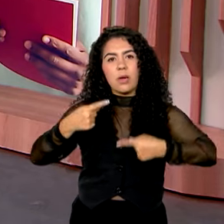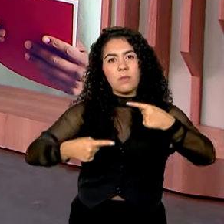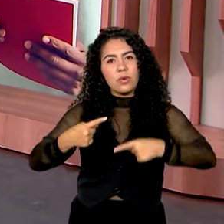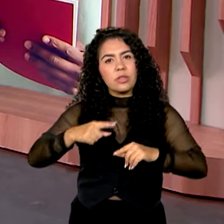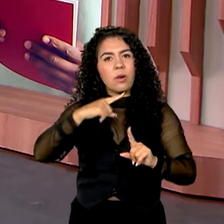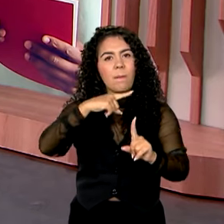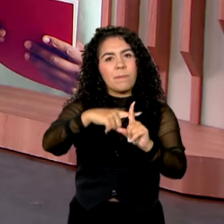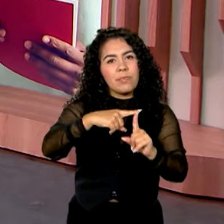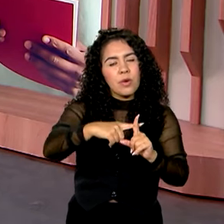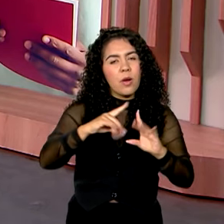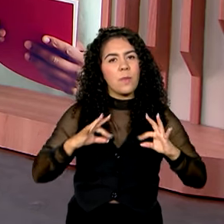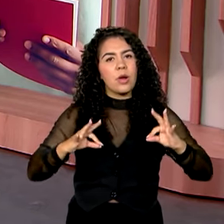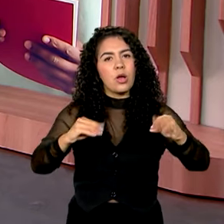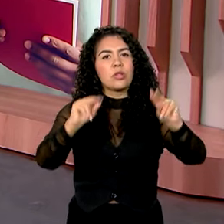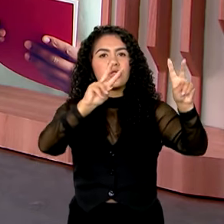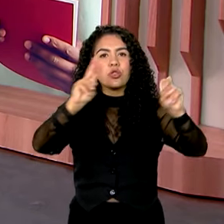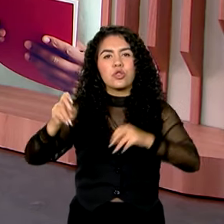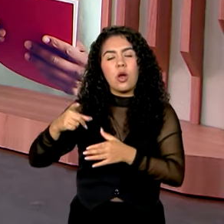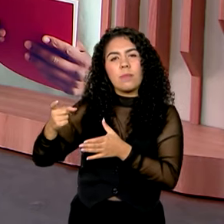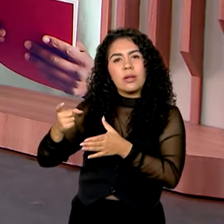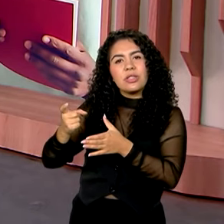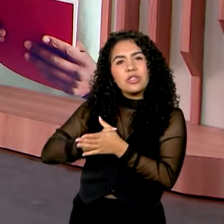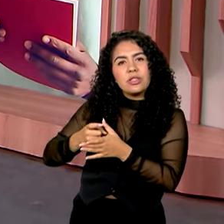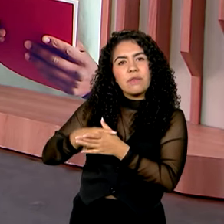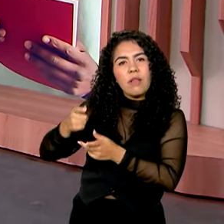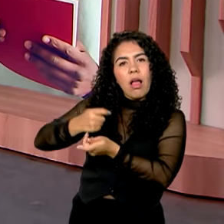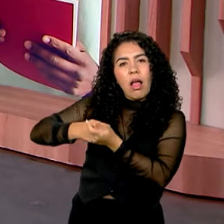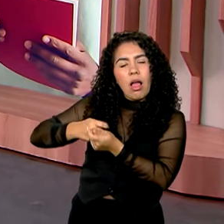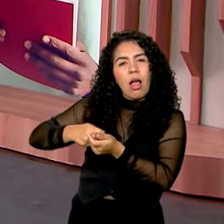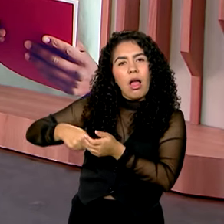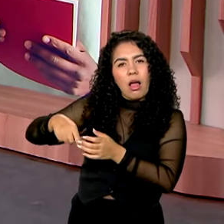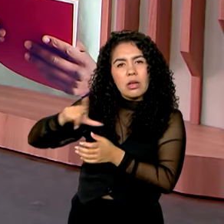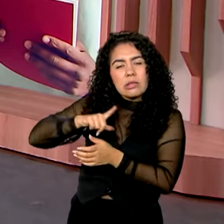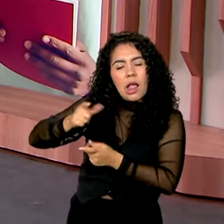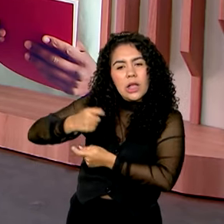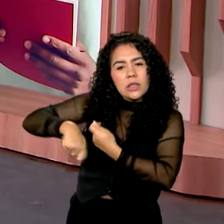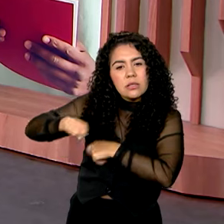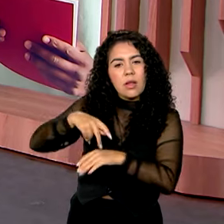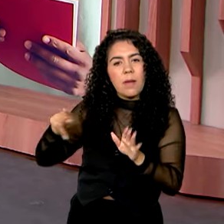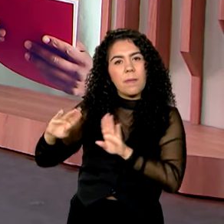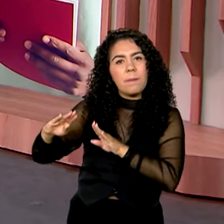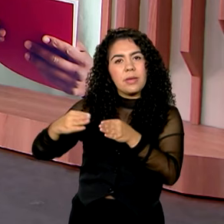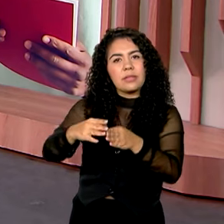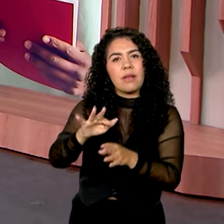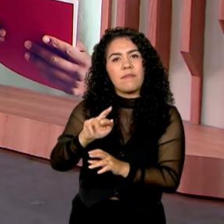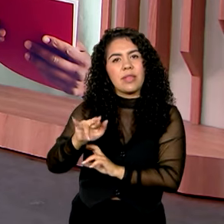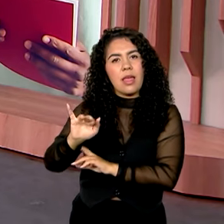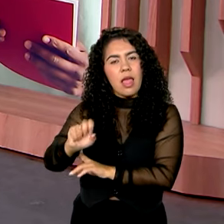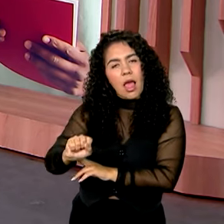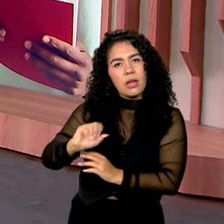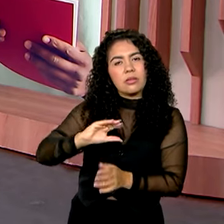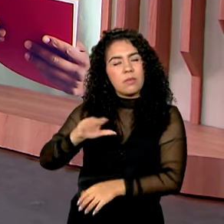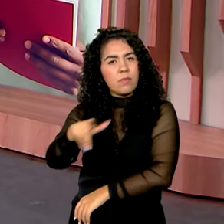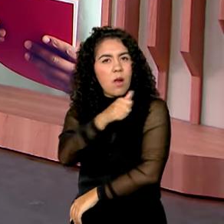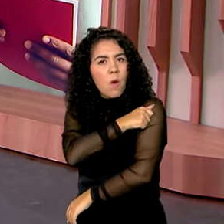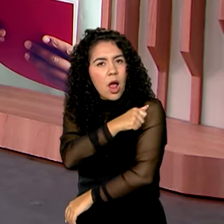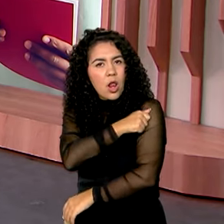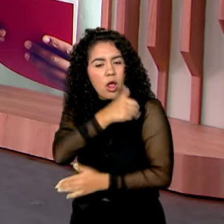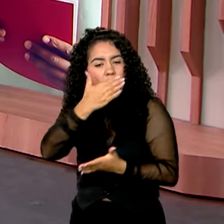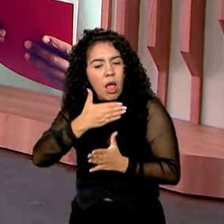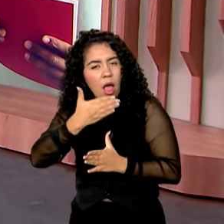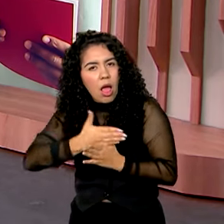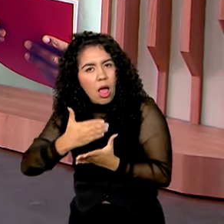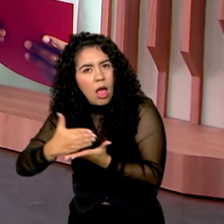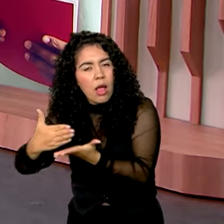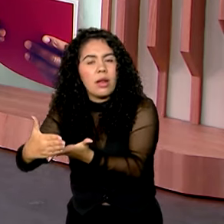mundo, que é o Desenrola Fies, que ajuda estudantes do programa de financiamento estudantil a quitar suas